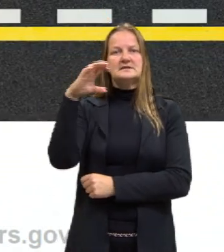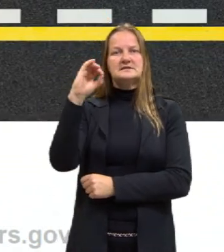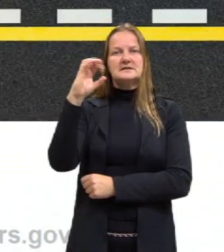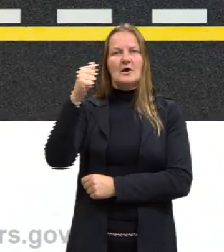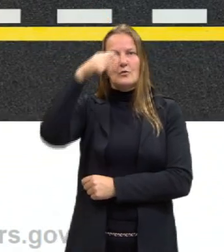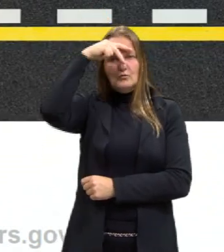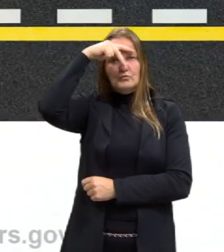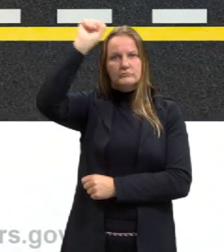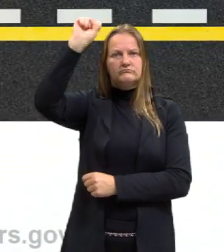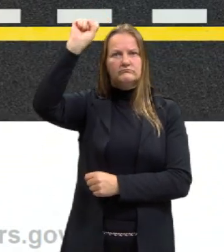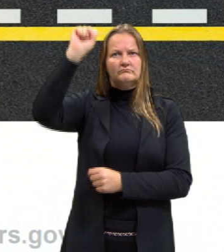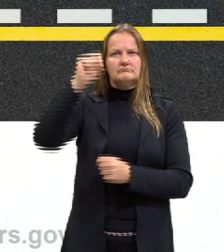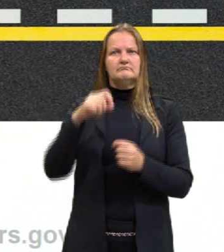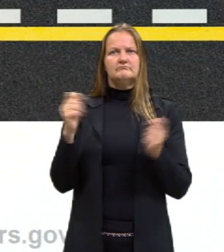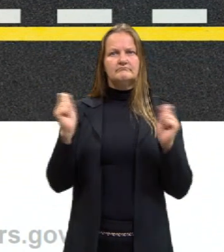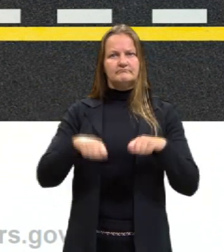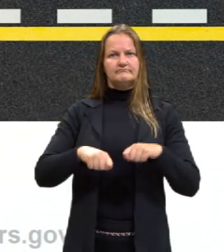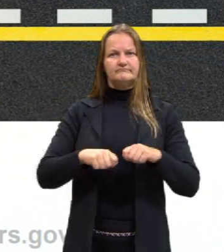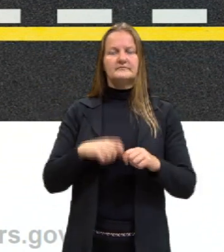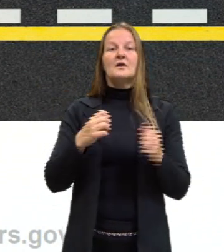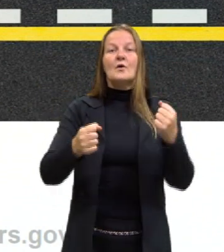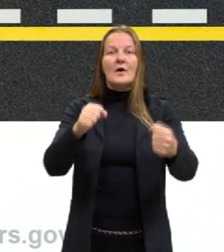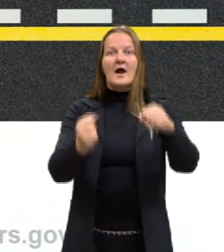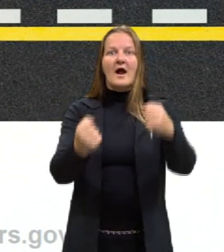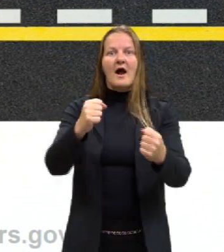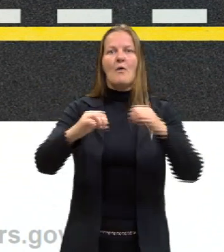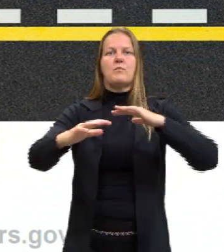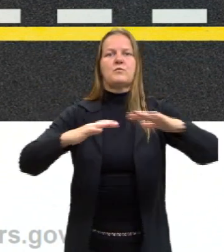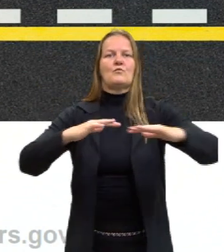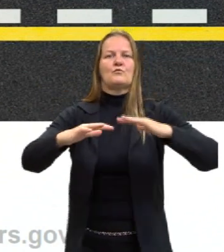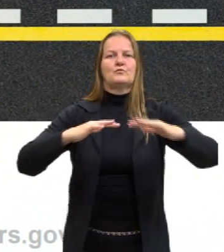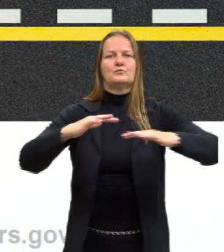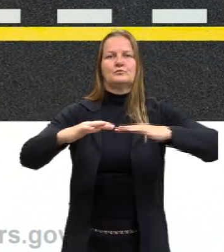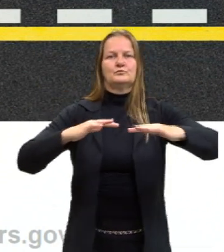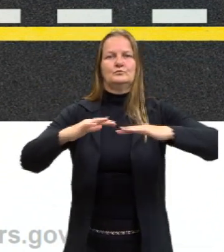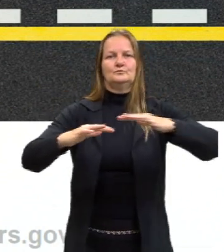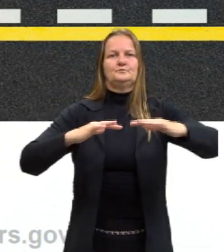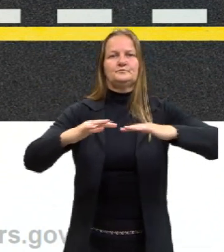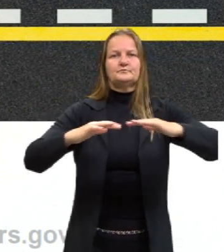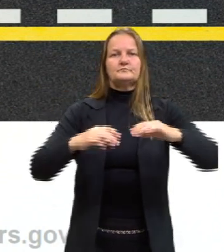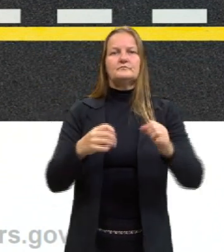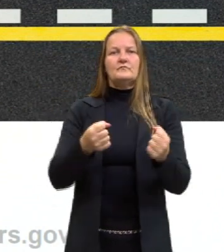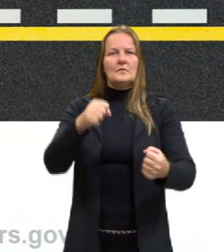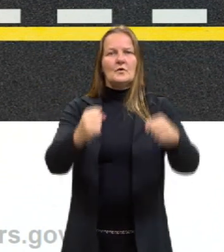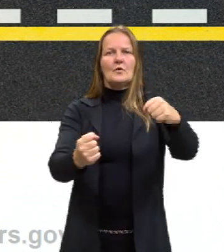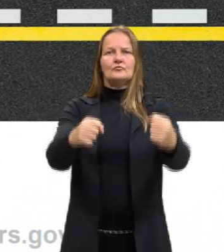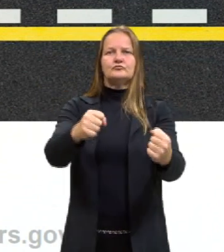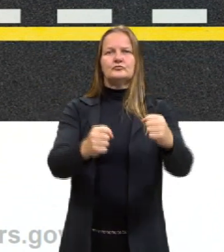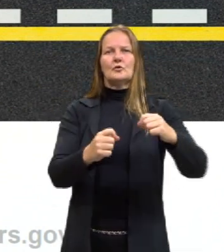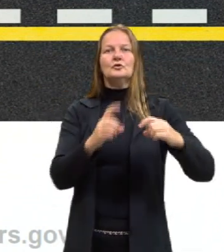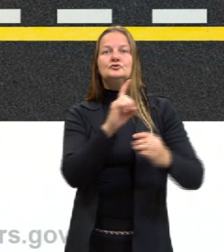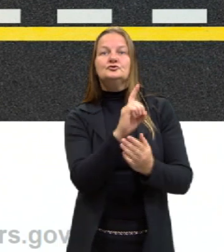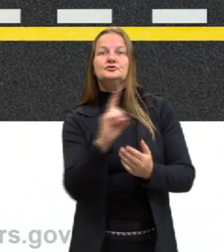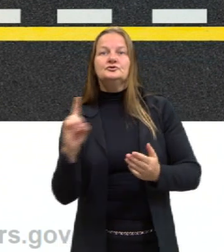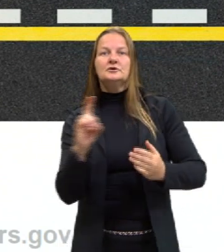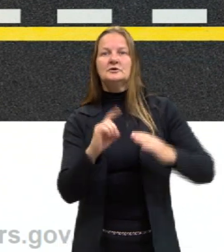Energia cinética. Então, aqui a gente tem um carro em movimento. Ele está em direção para a direita.